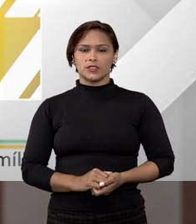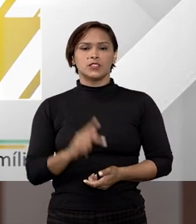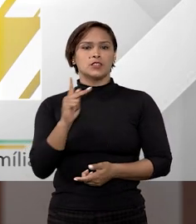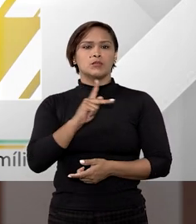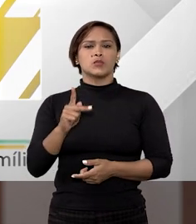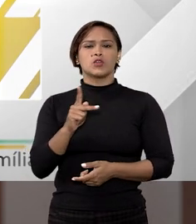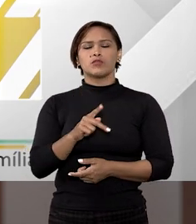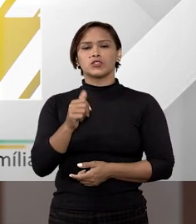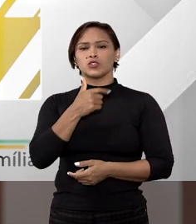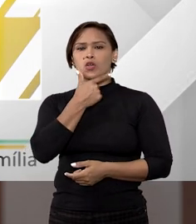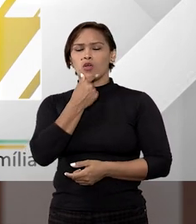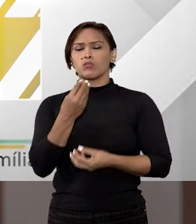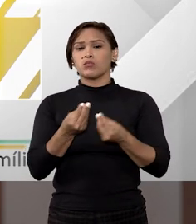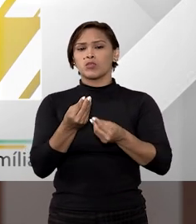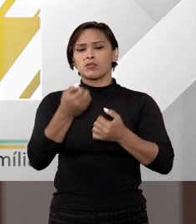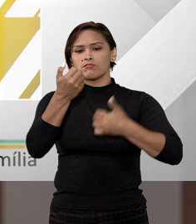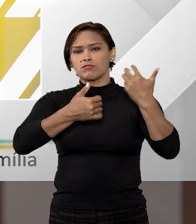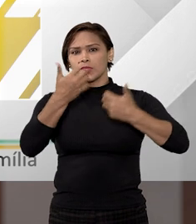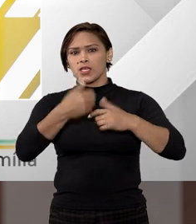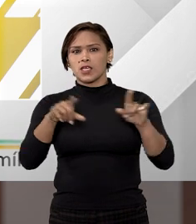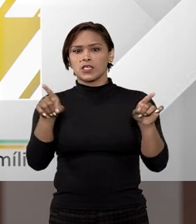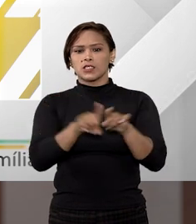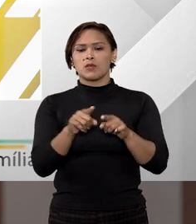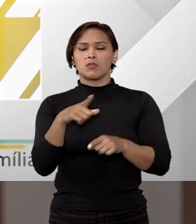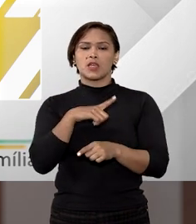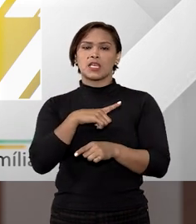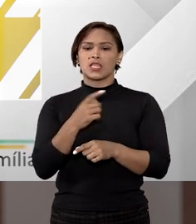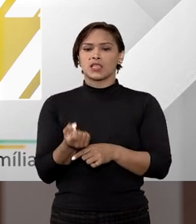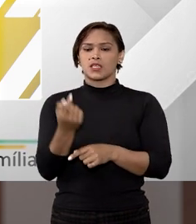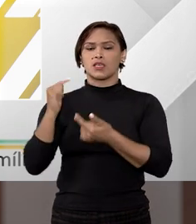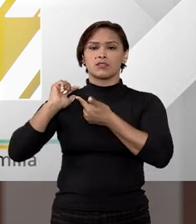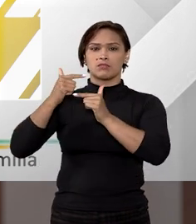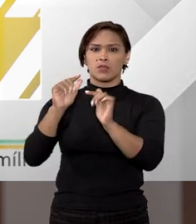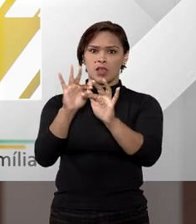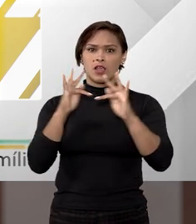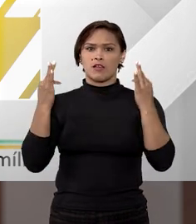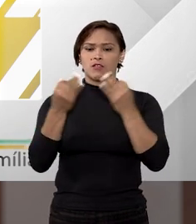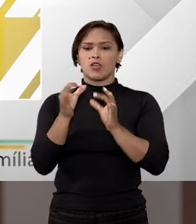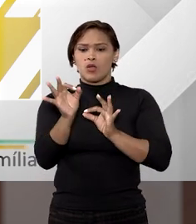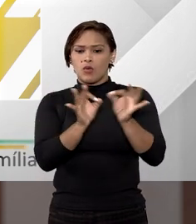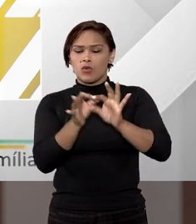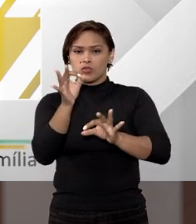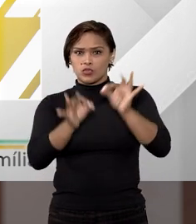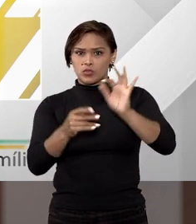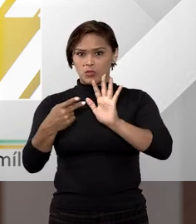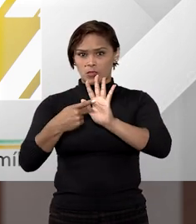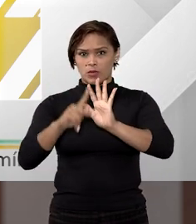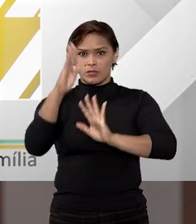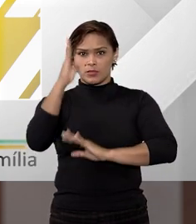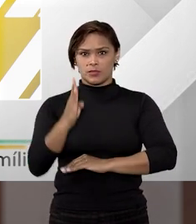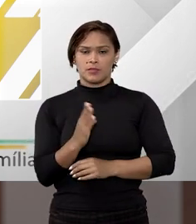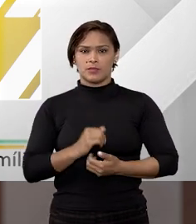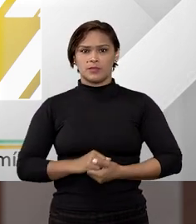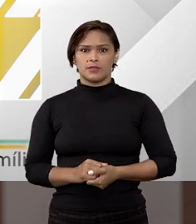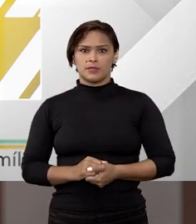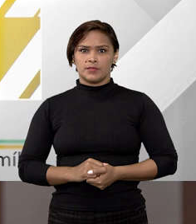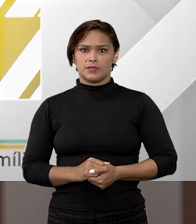Professor Vitor, quais são os fundamentos, então, para a existência dos bens de família no ordenamento jurídico brasileiro?